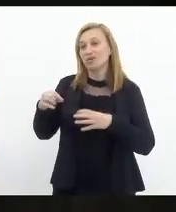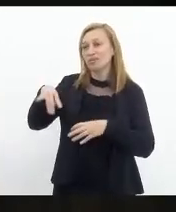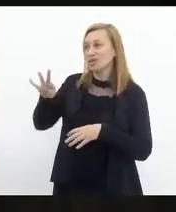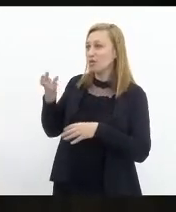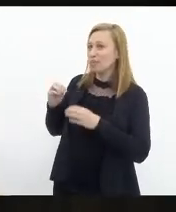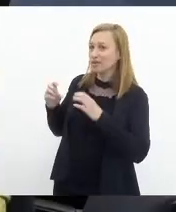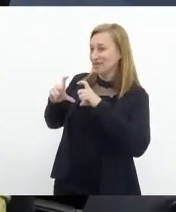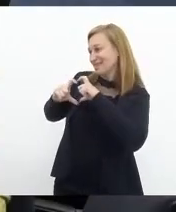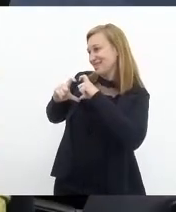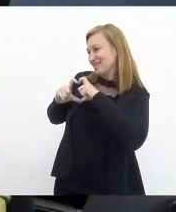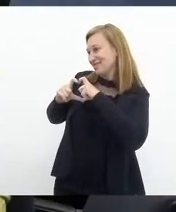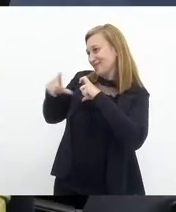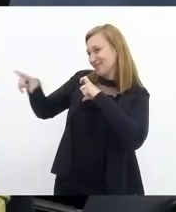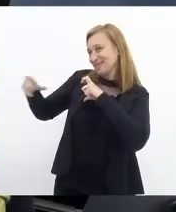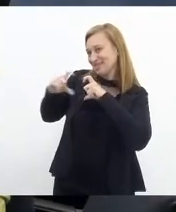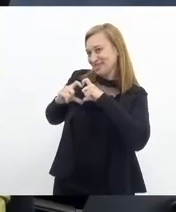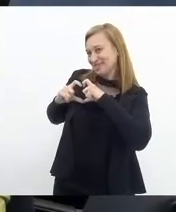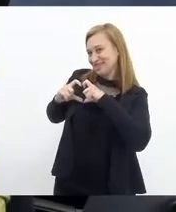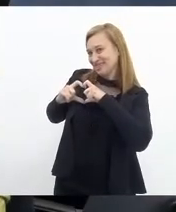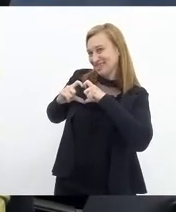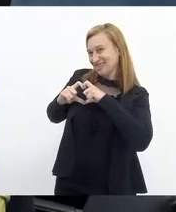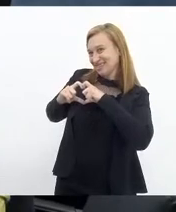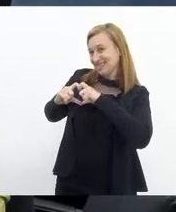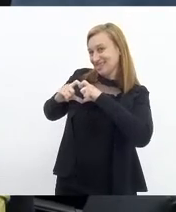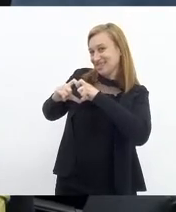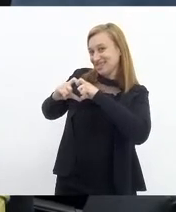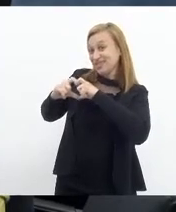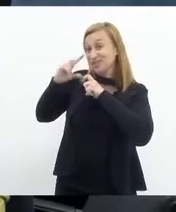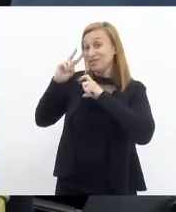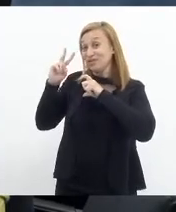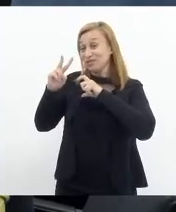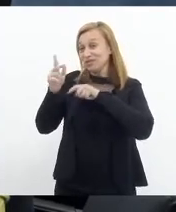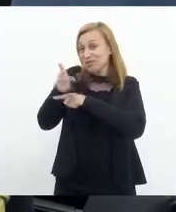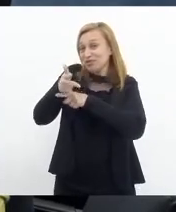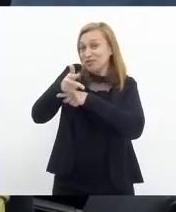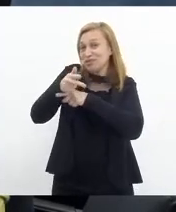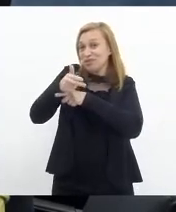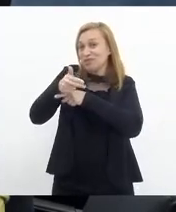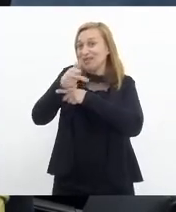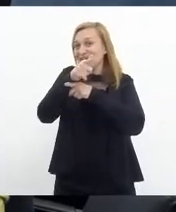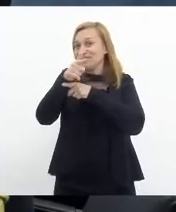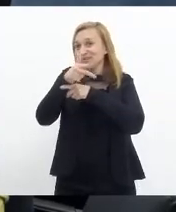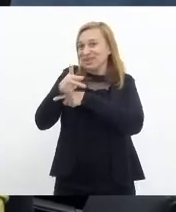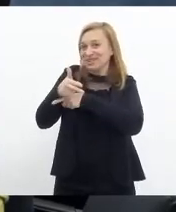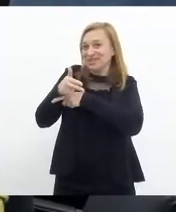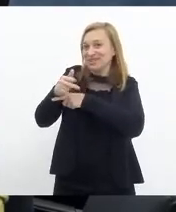assim, olha, olha. Olha o Márcio Galberto, lá. Filma ali, Márcio Galberto ali, olha.